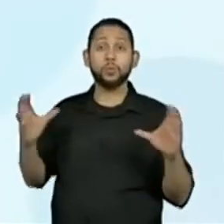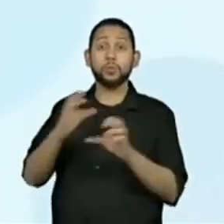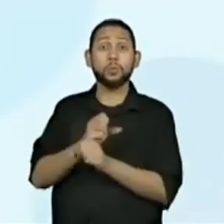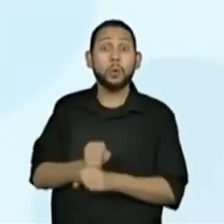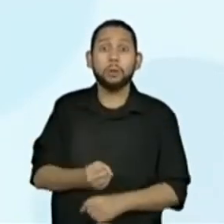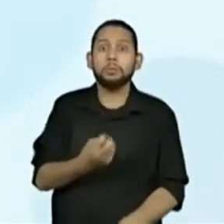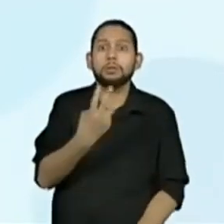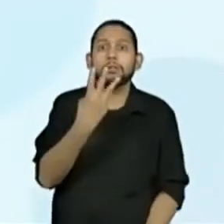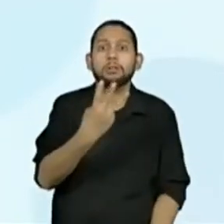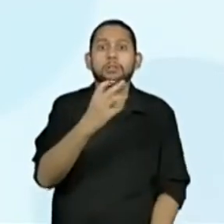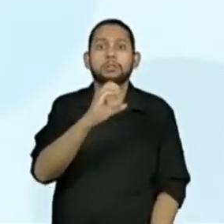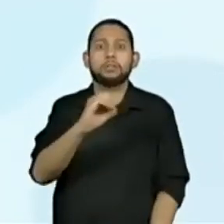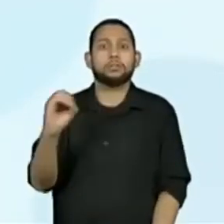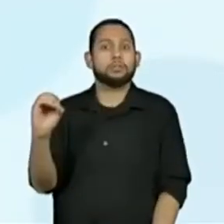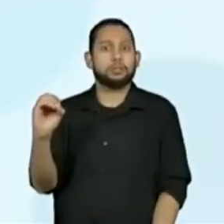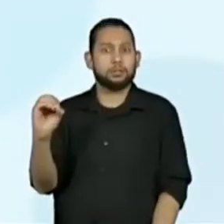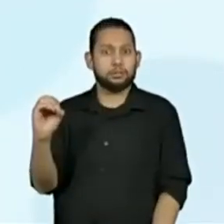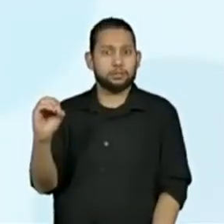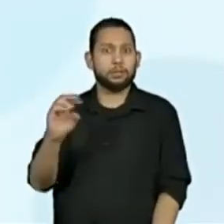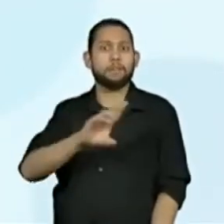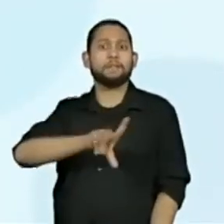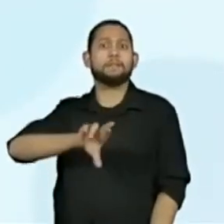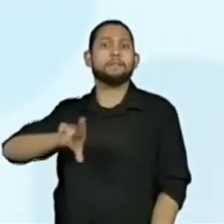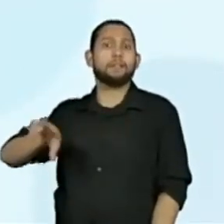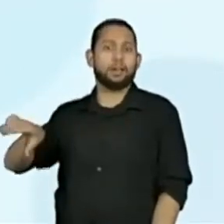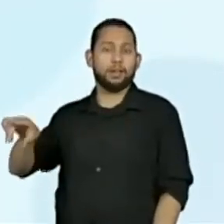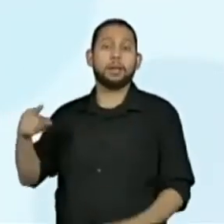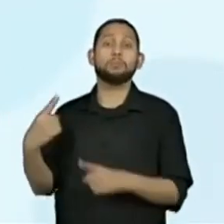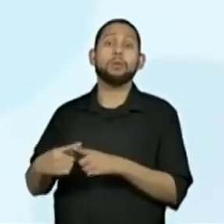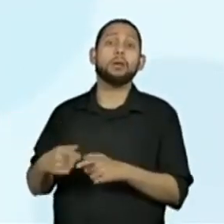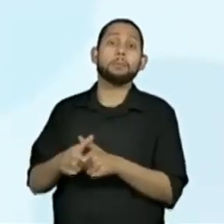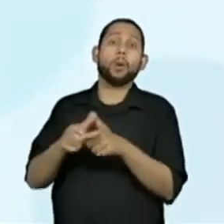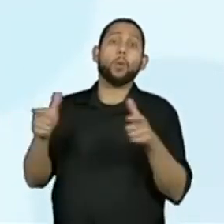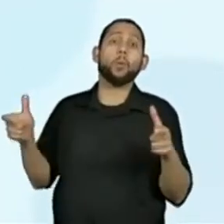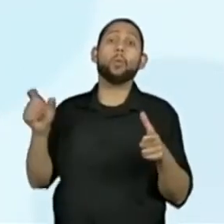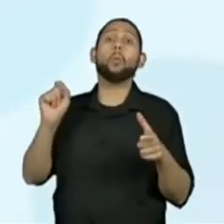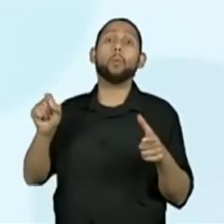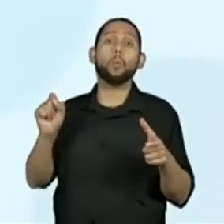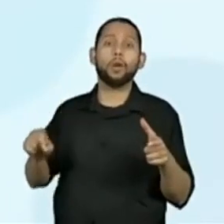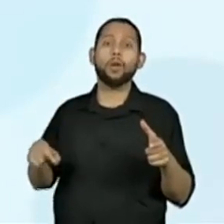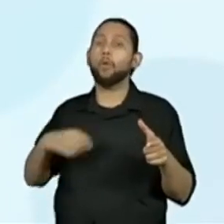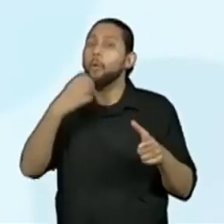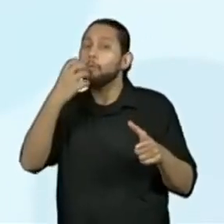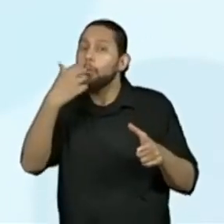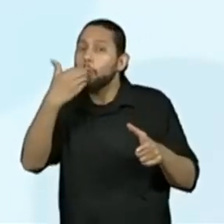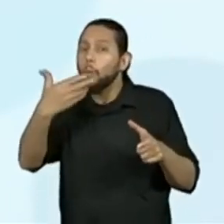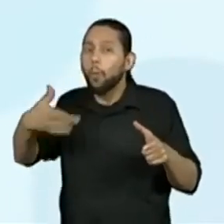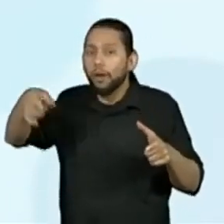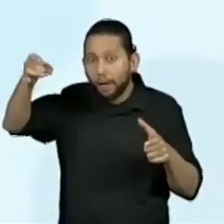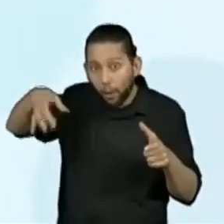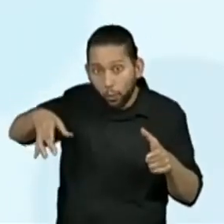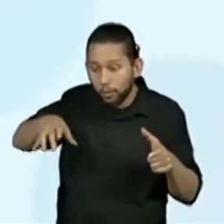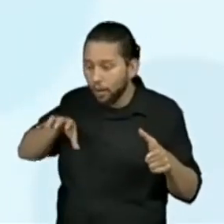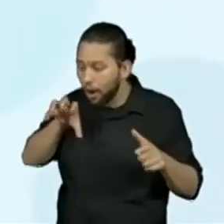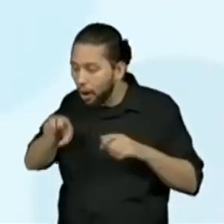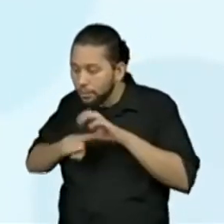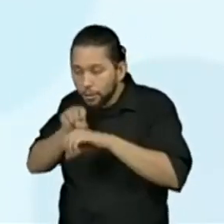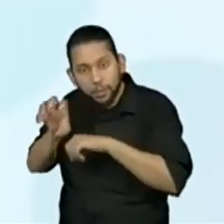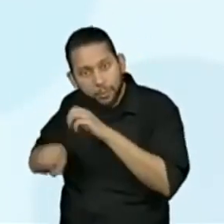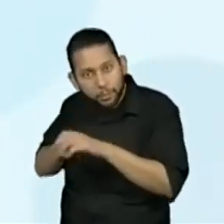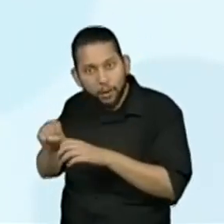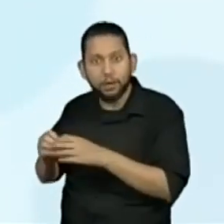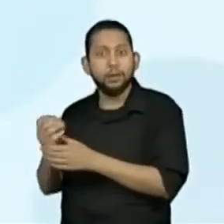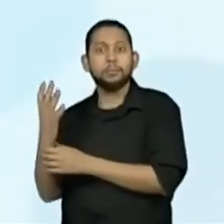até 300. Isso ocorre porque a maioria das borboletas se alimentam de frutos que caem no solo e nas